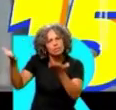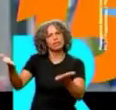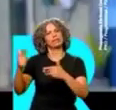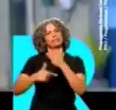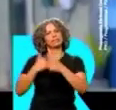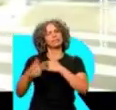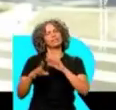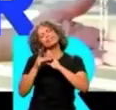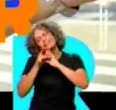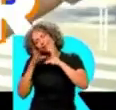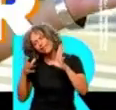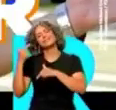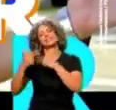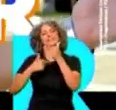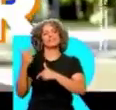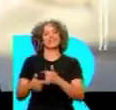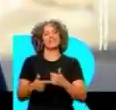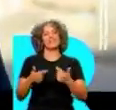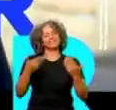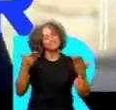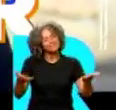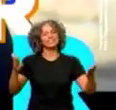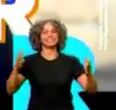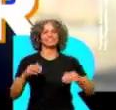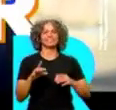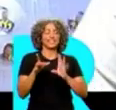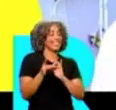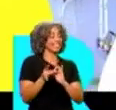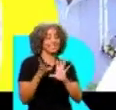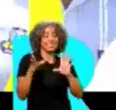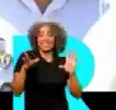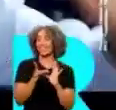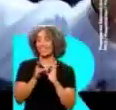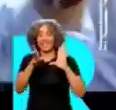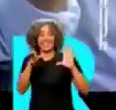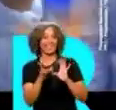lá. Deixa o cara lá. Deixa o cara trabalhar. Deixa o cara trabalhar.